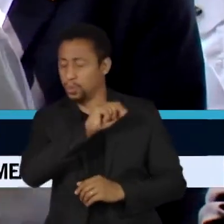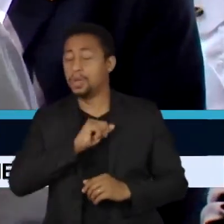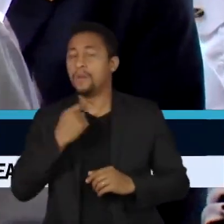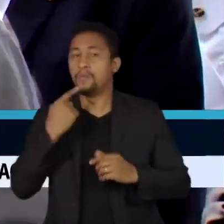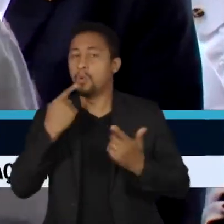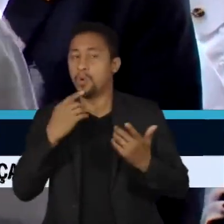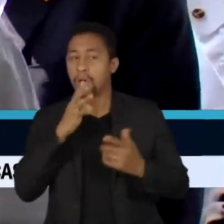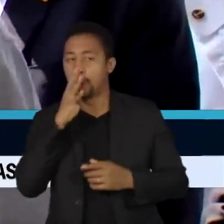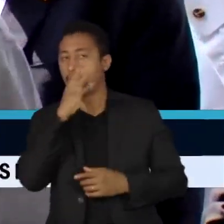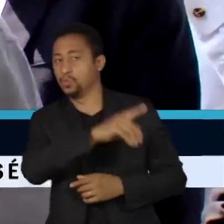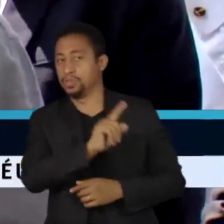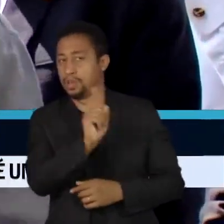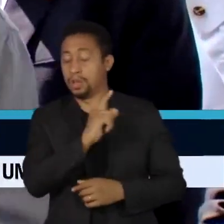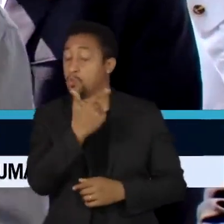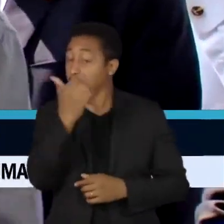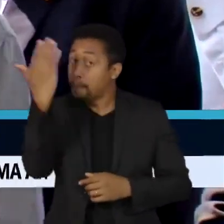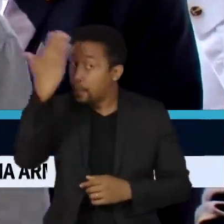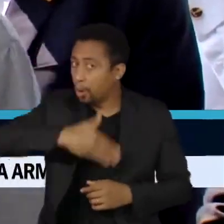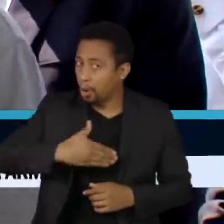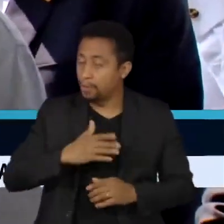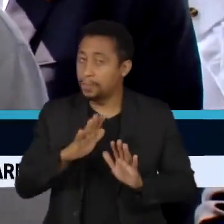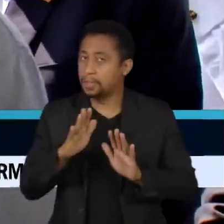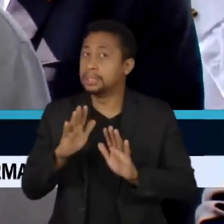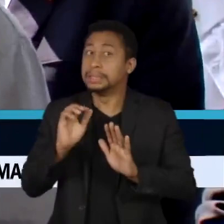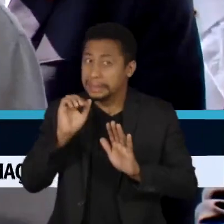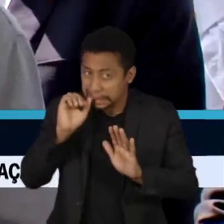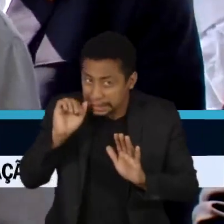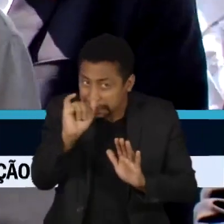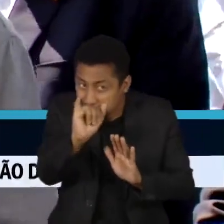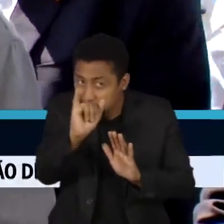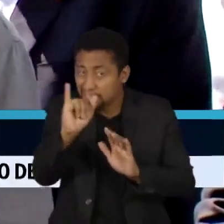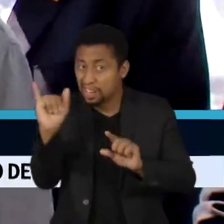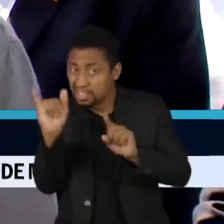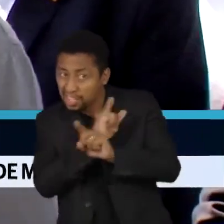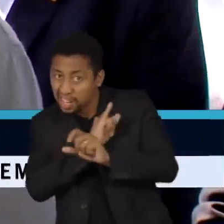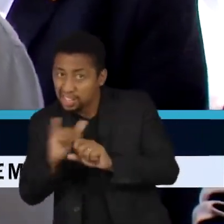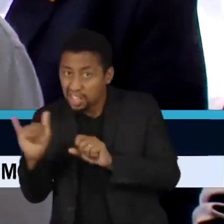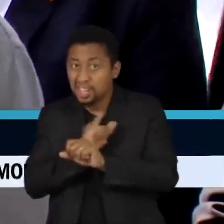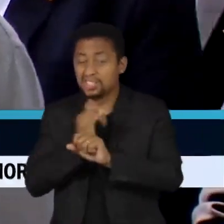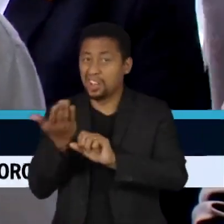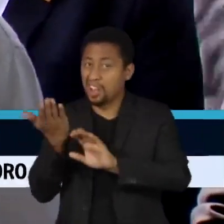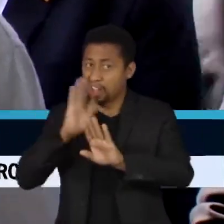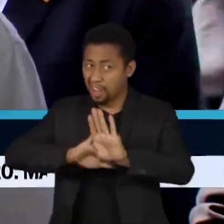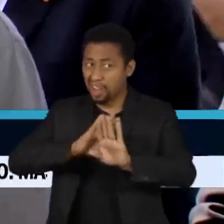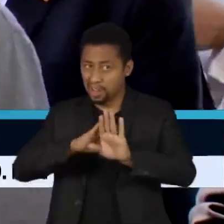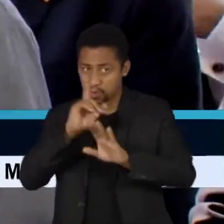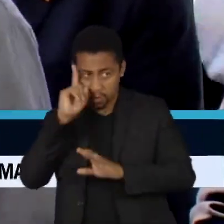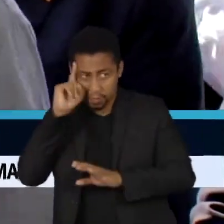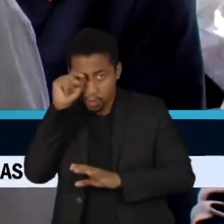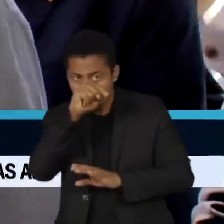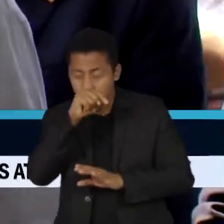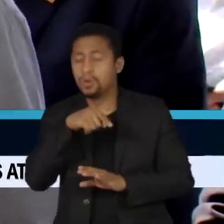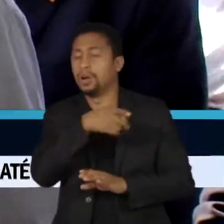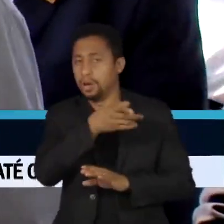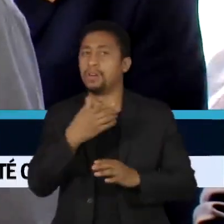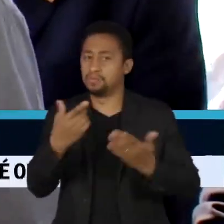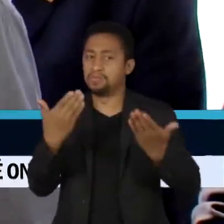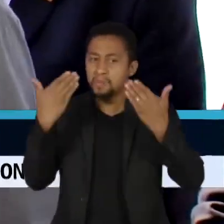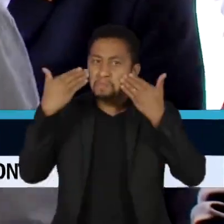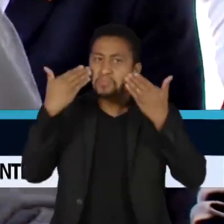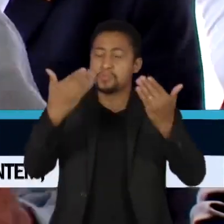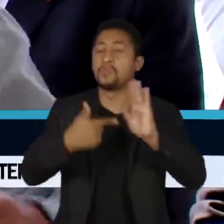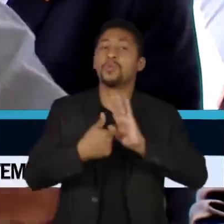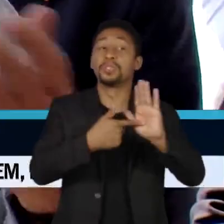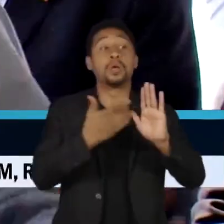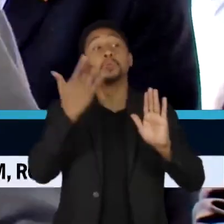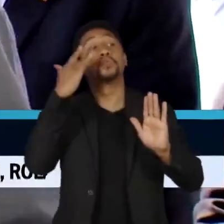provas. Eu acho que é mais uma armação e se for mais uma armação ele vai ficar mais desmascarado ainda. Eu não sei o que ele vai fazer da vida